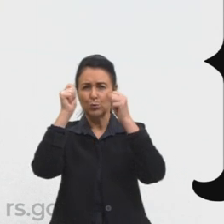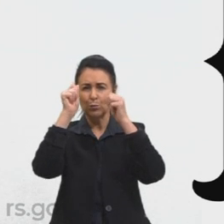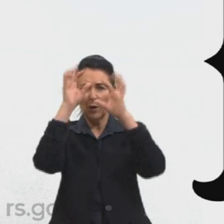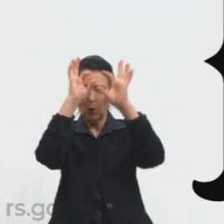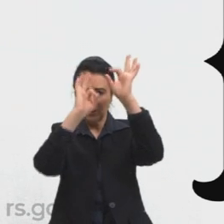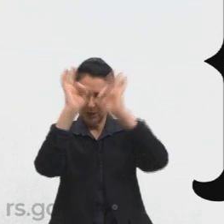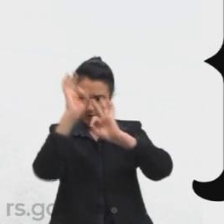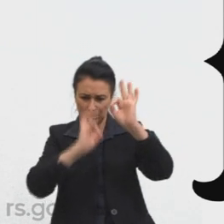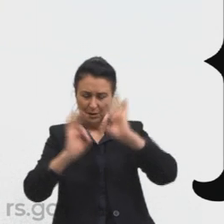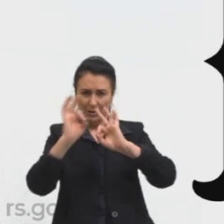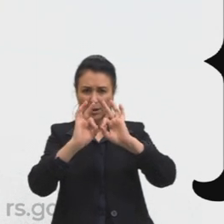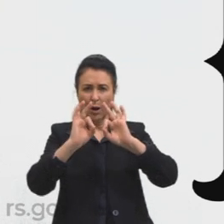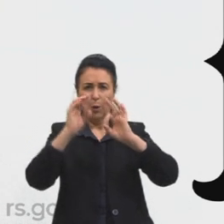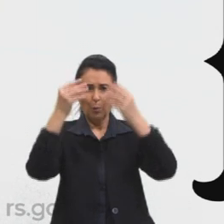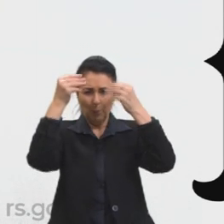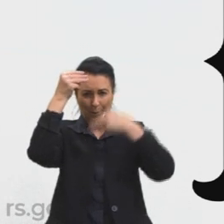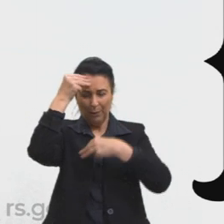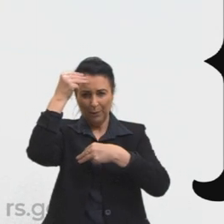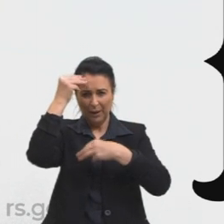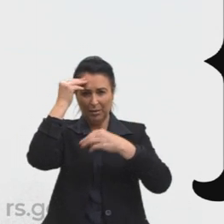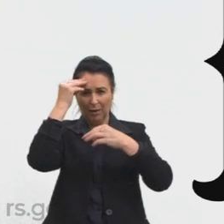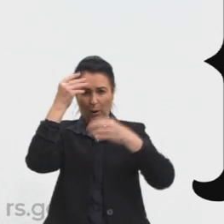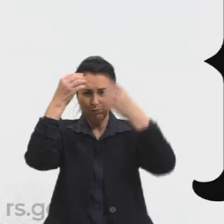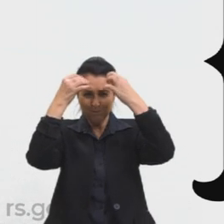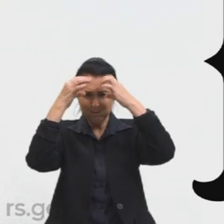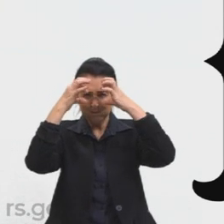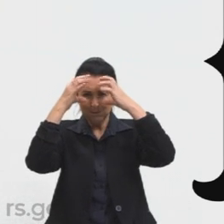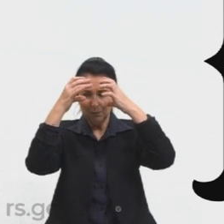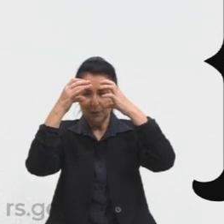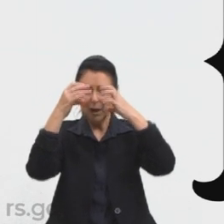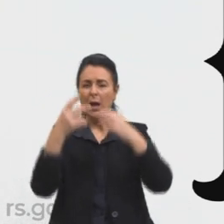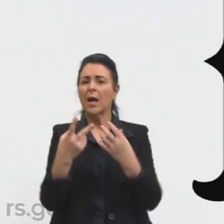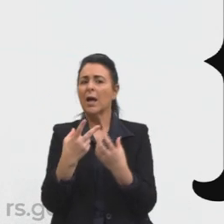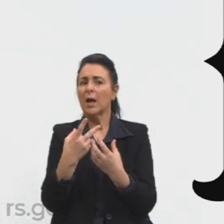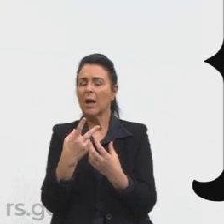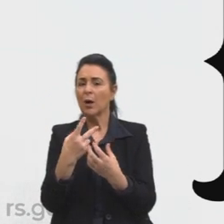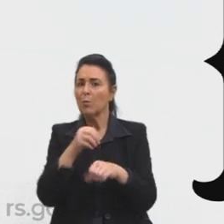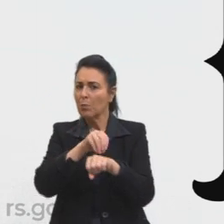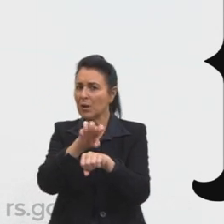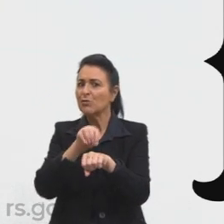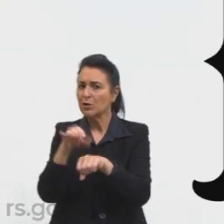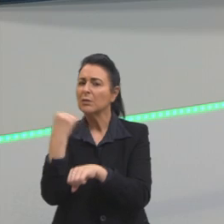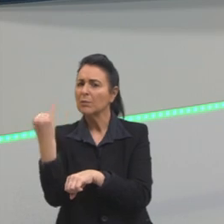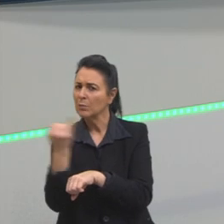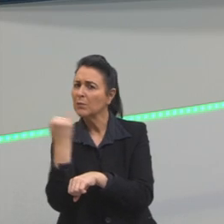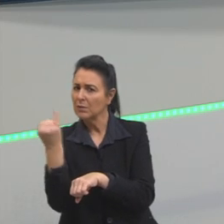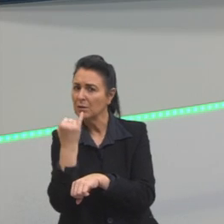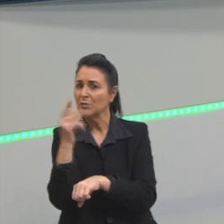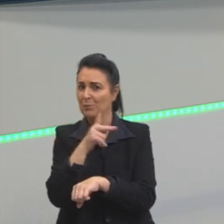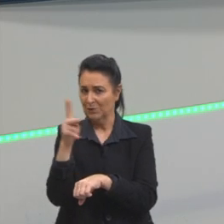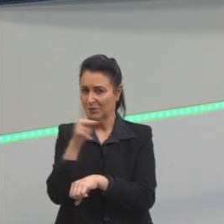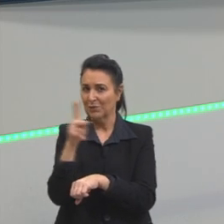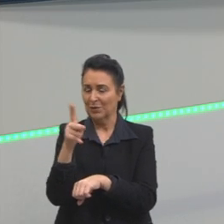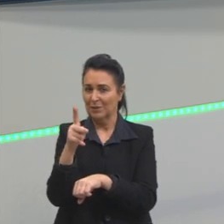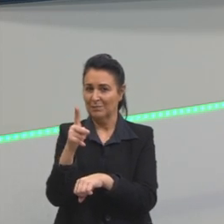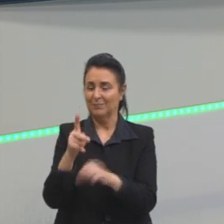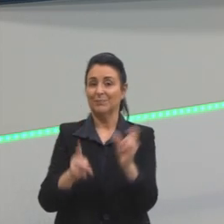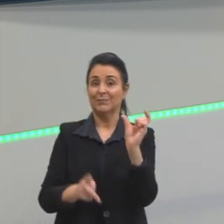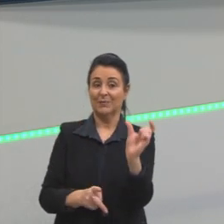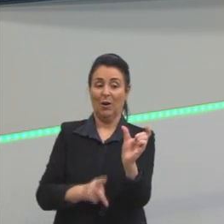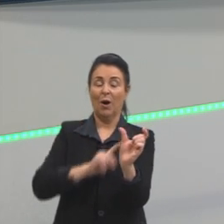organização das anotações de vocês é um bom macete para vocês usarem para lembrar do conteúdo conotação